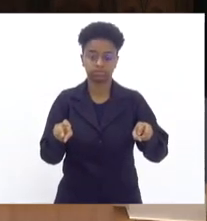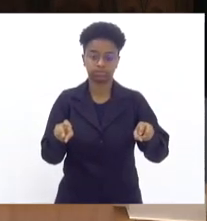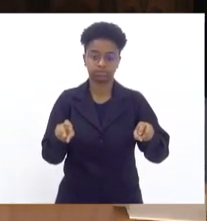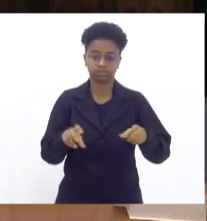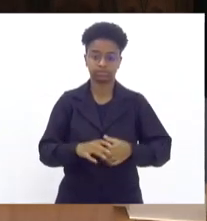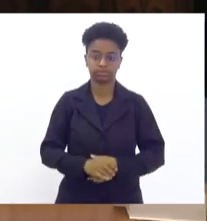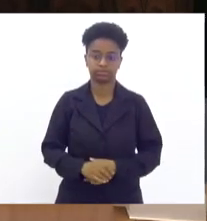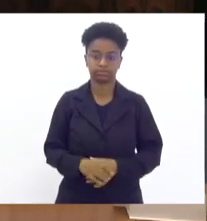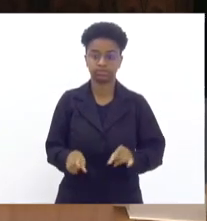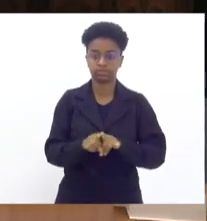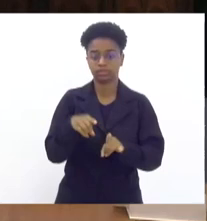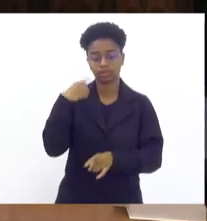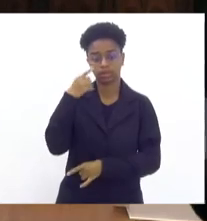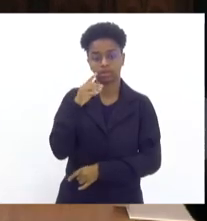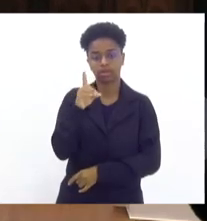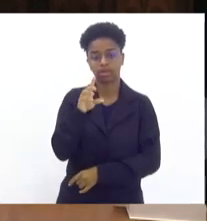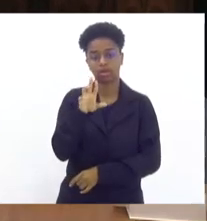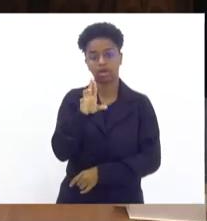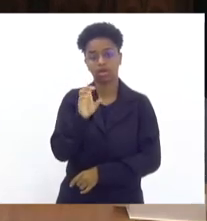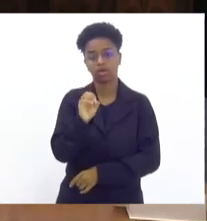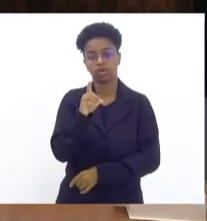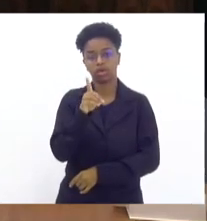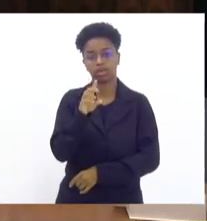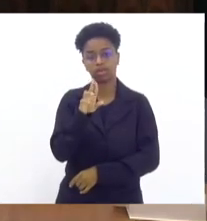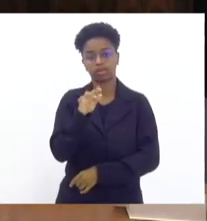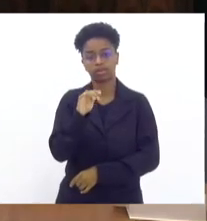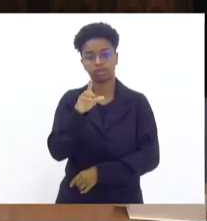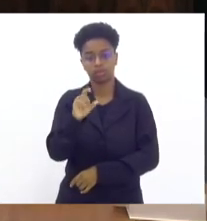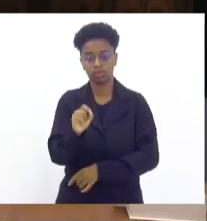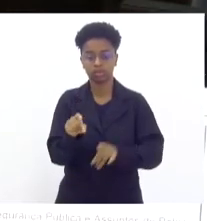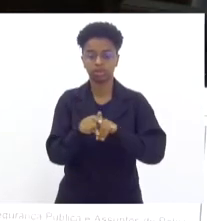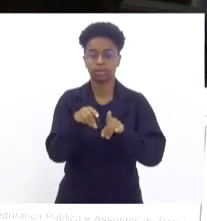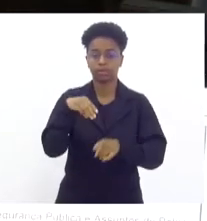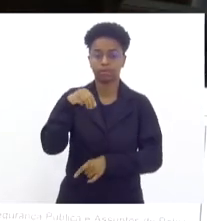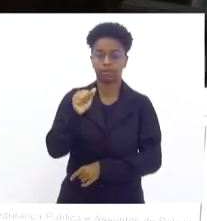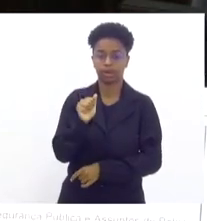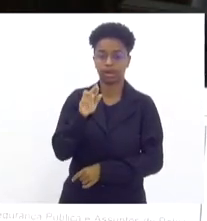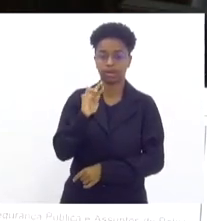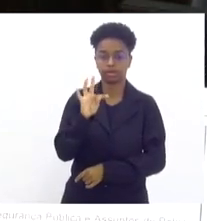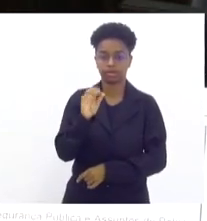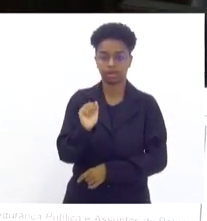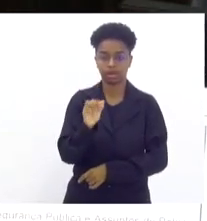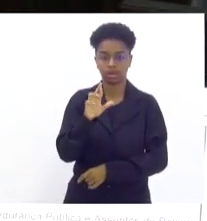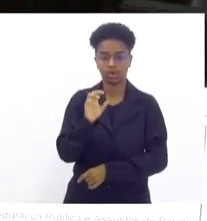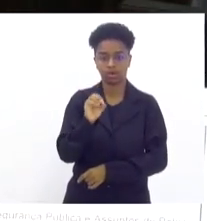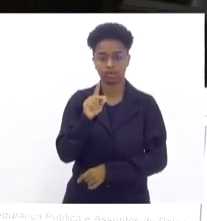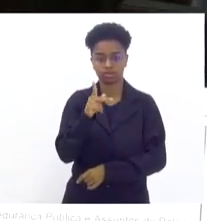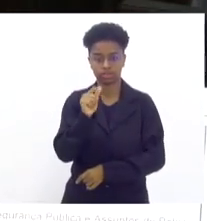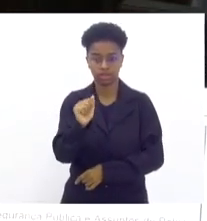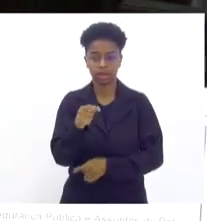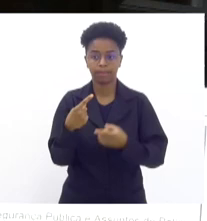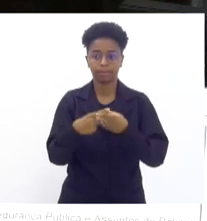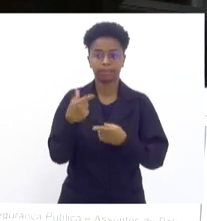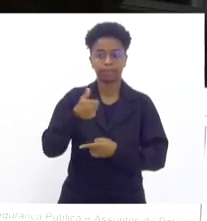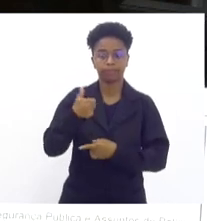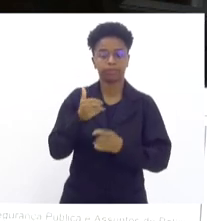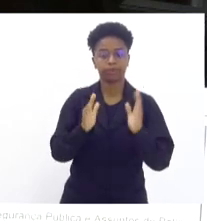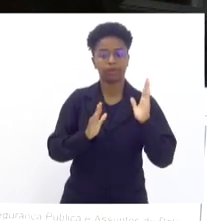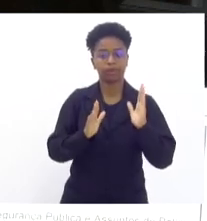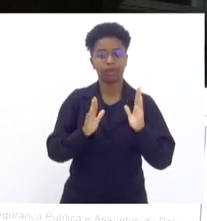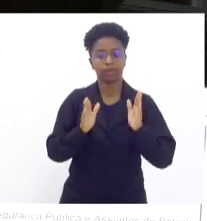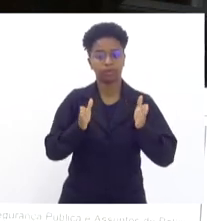ao deputado Rodrigo Amorim, que citou minha pessoa, ao deputado da Marta Rocha, no primeiro mandato que foi a nossa